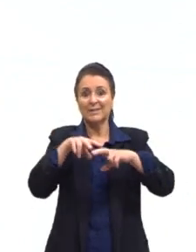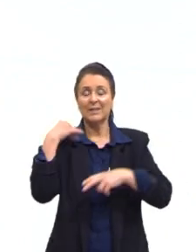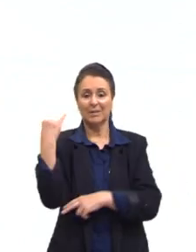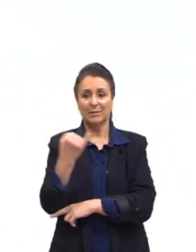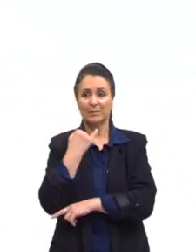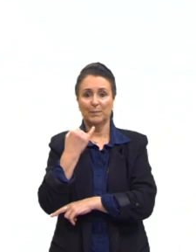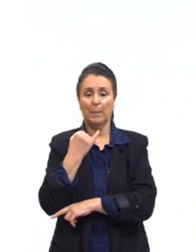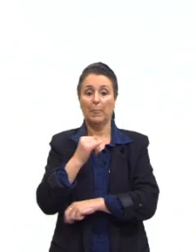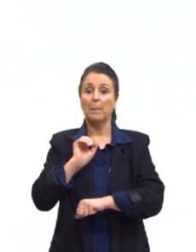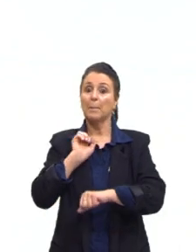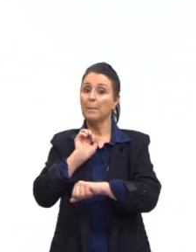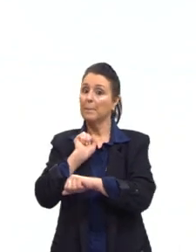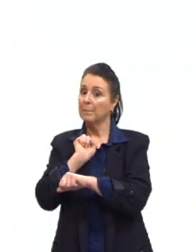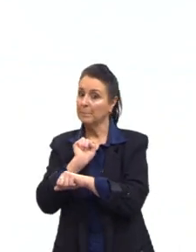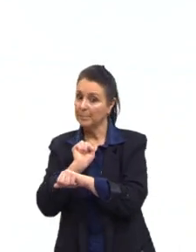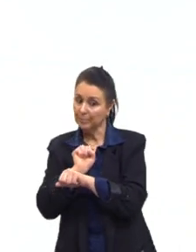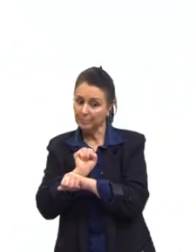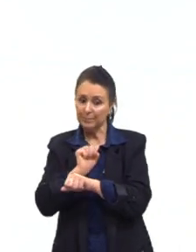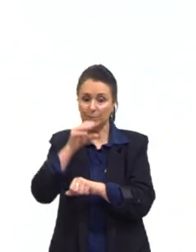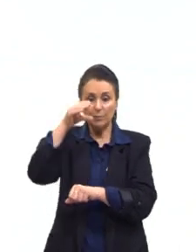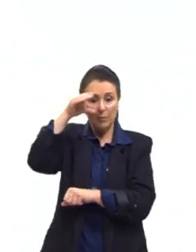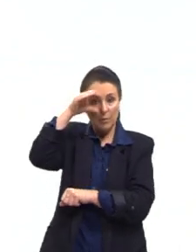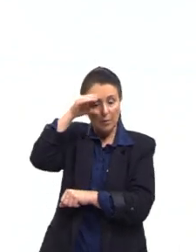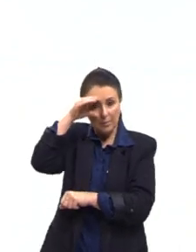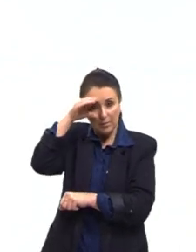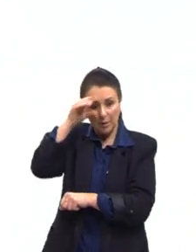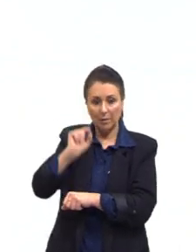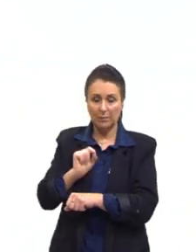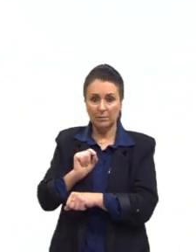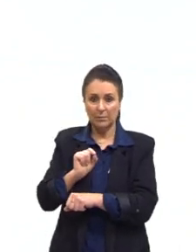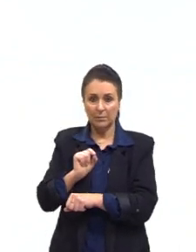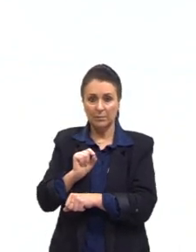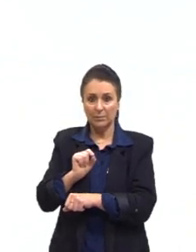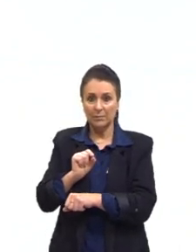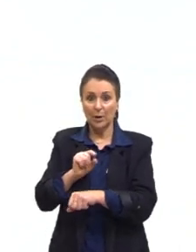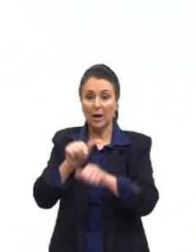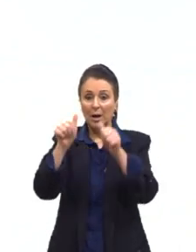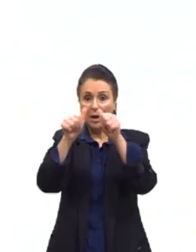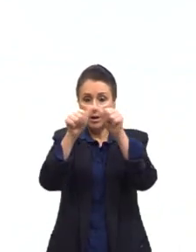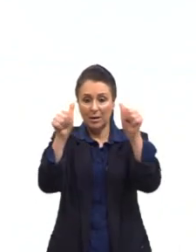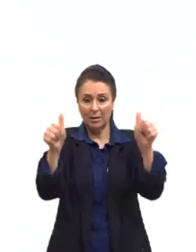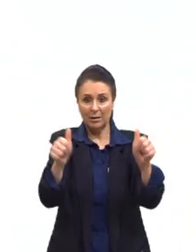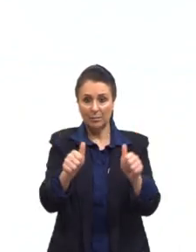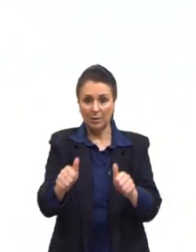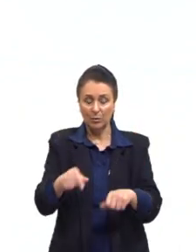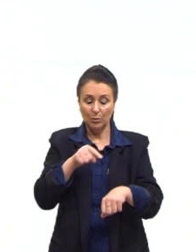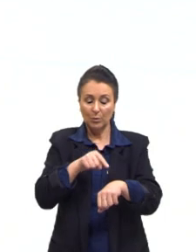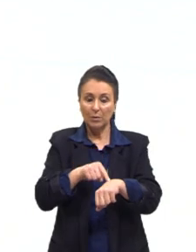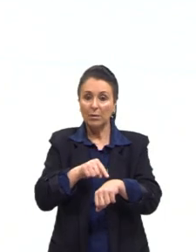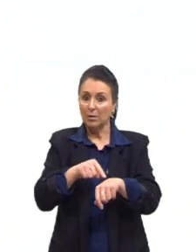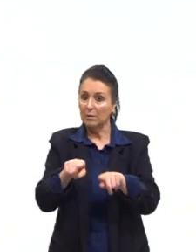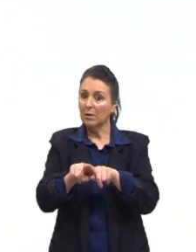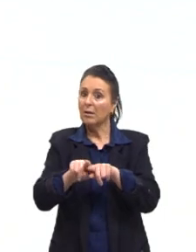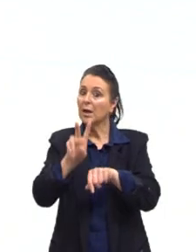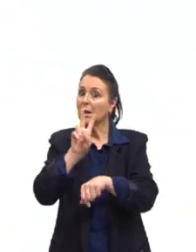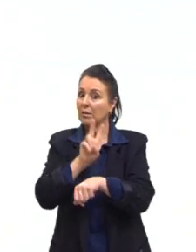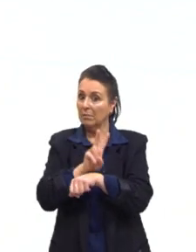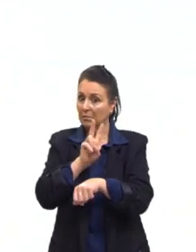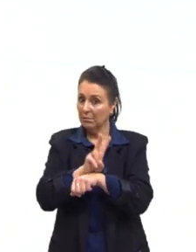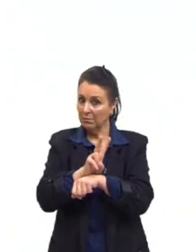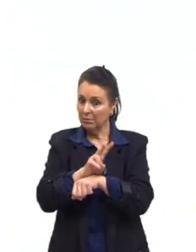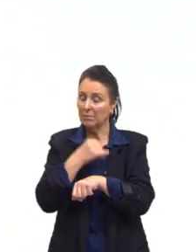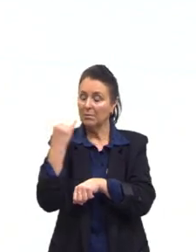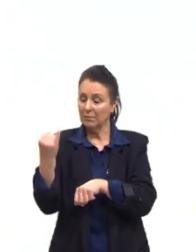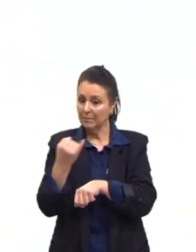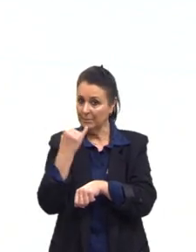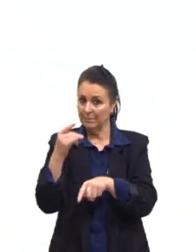parar e observar sem pressa, nesses momentos. A gestão do tempo durante a prova é essencial.